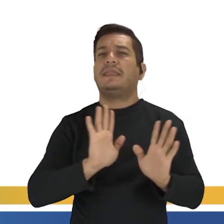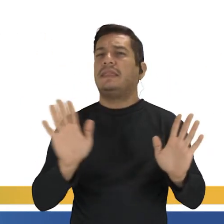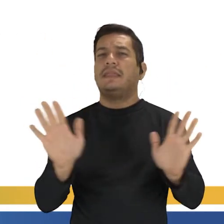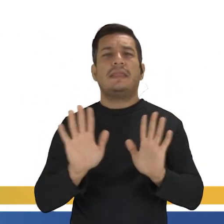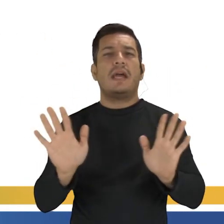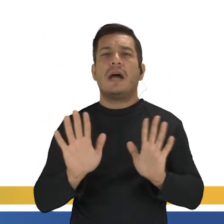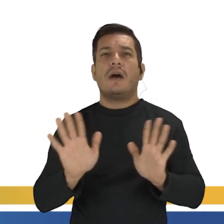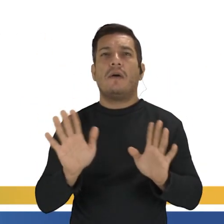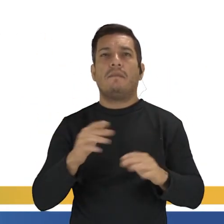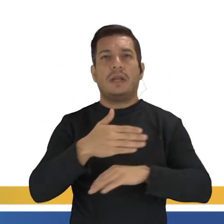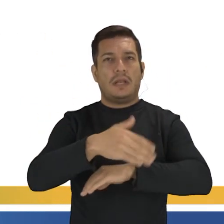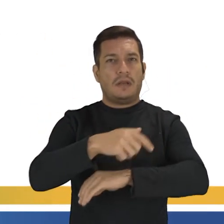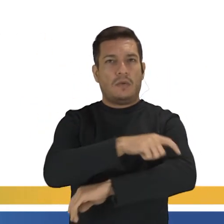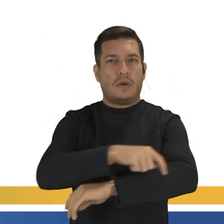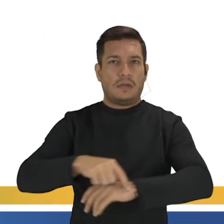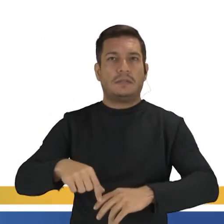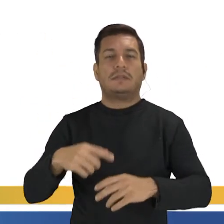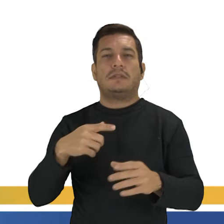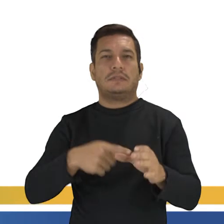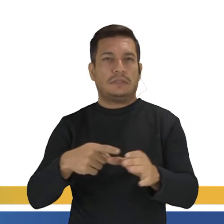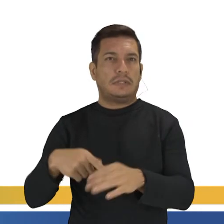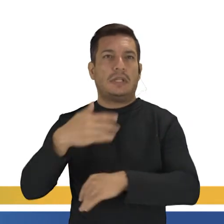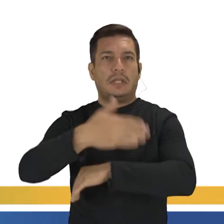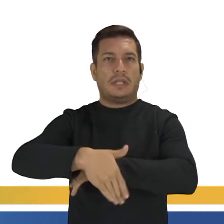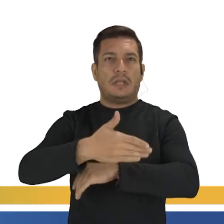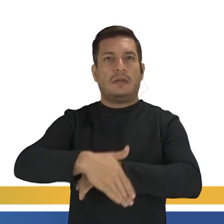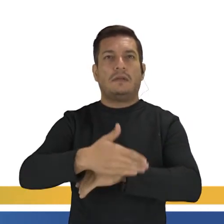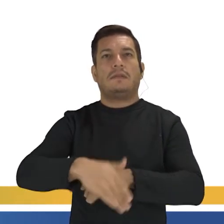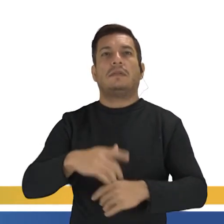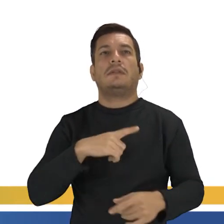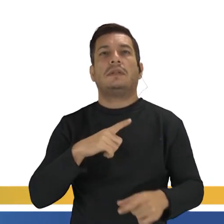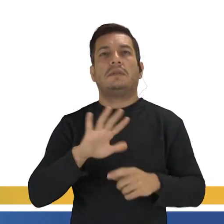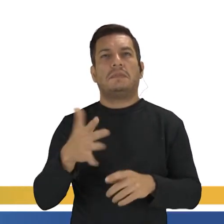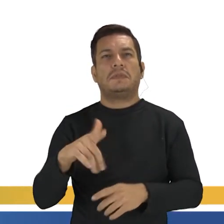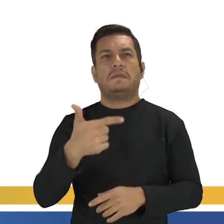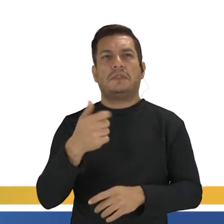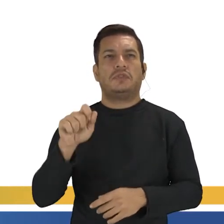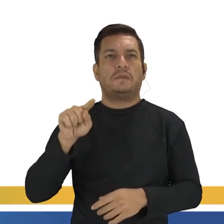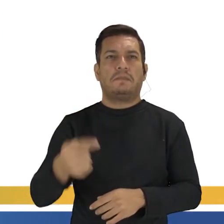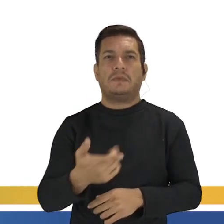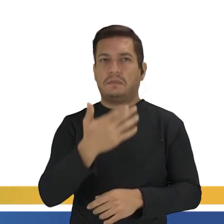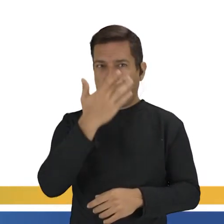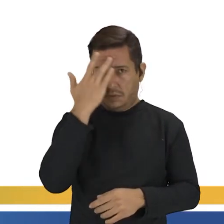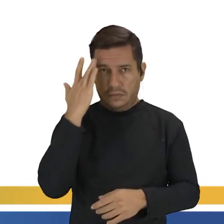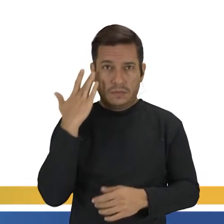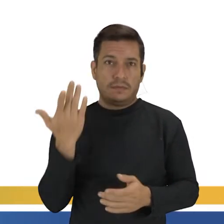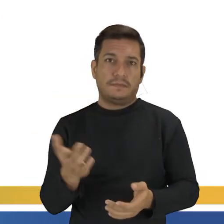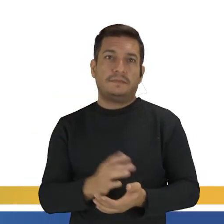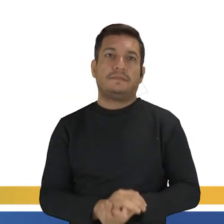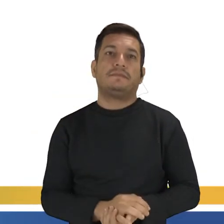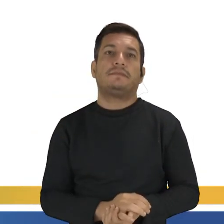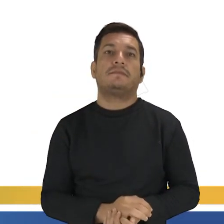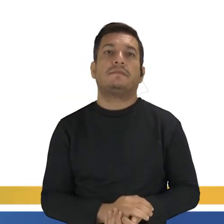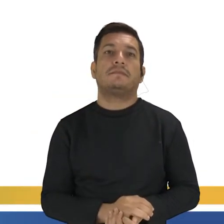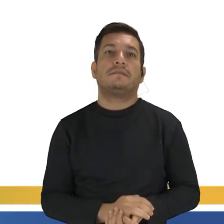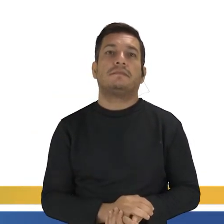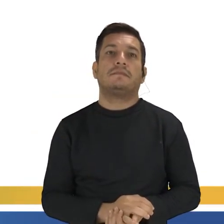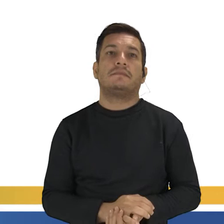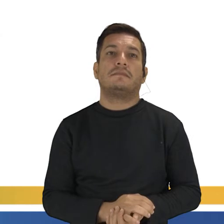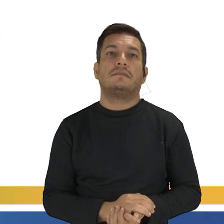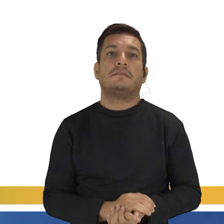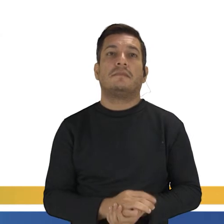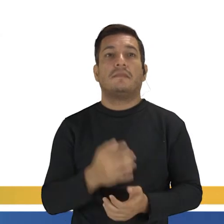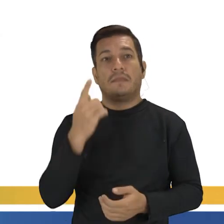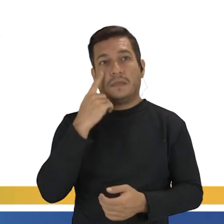calçadas de cidade, de ruas aí, tendo o total de 21 mil habitantes, né? Comando.